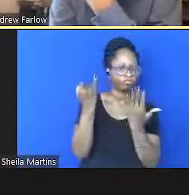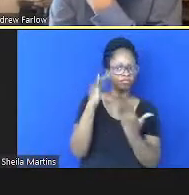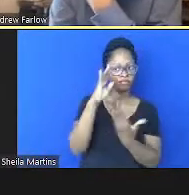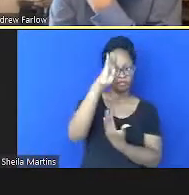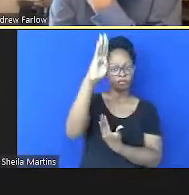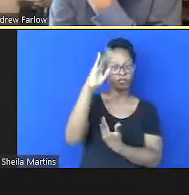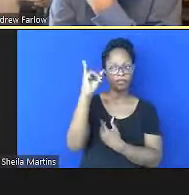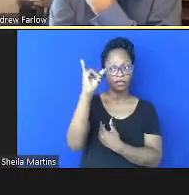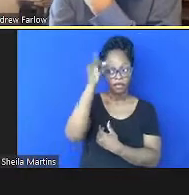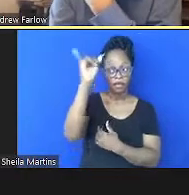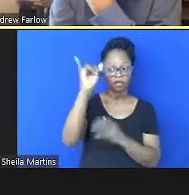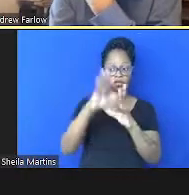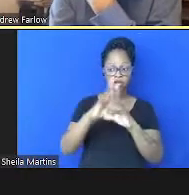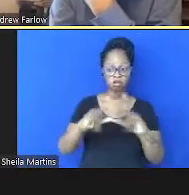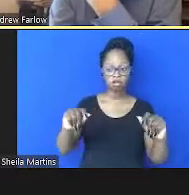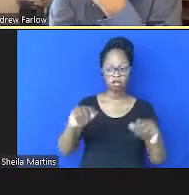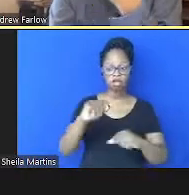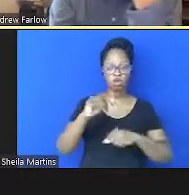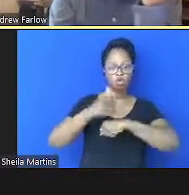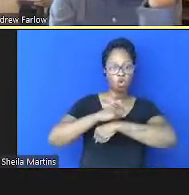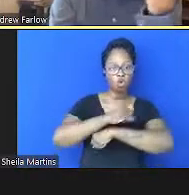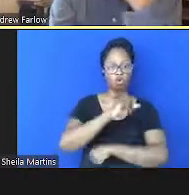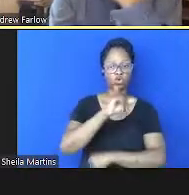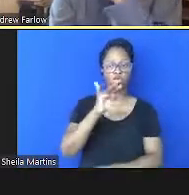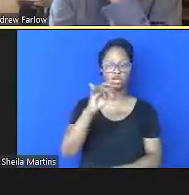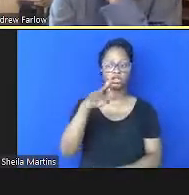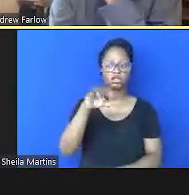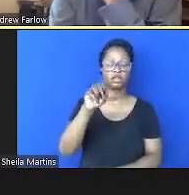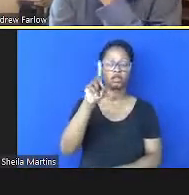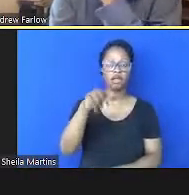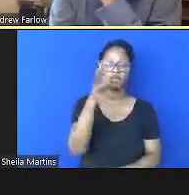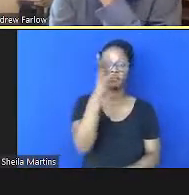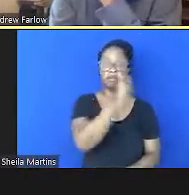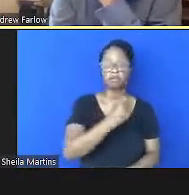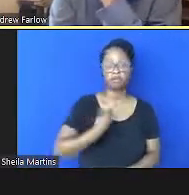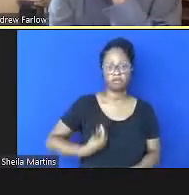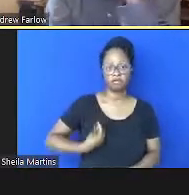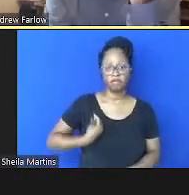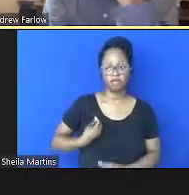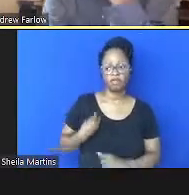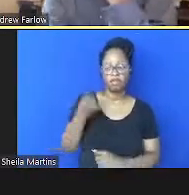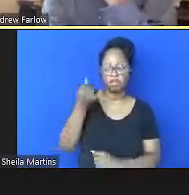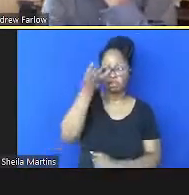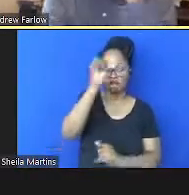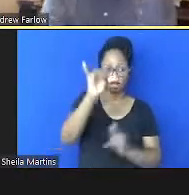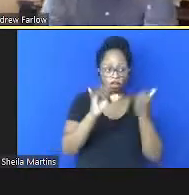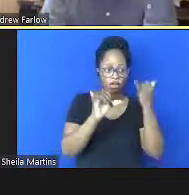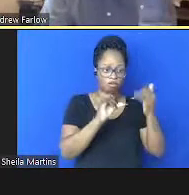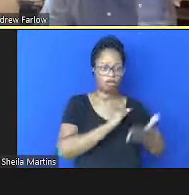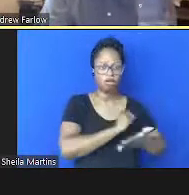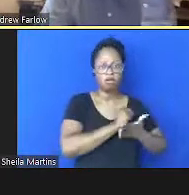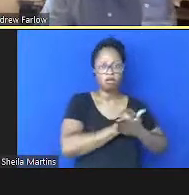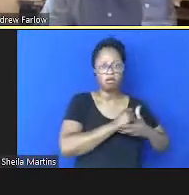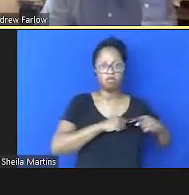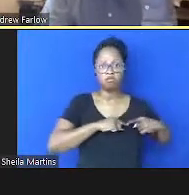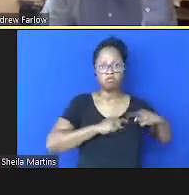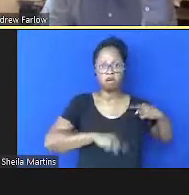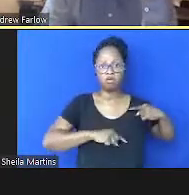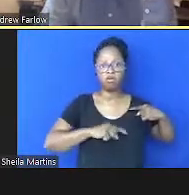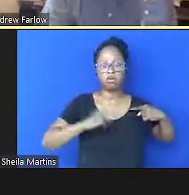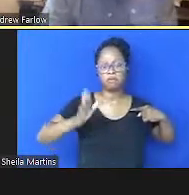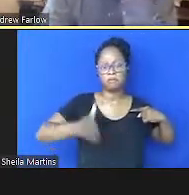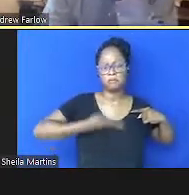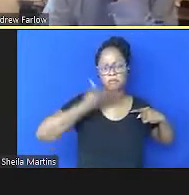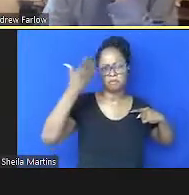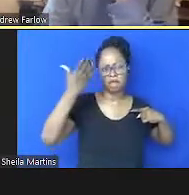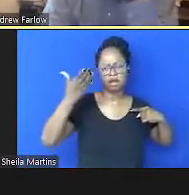essas gorduras trans é uma maneira de salvar vidas e prevenir ataques cardíacos e melhorar com o